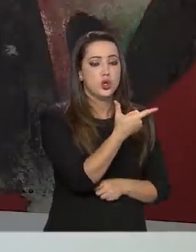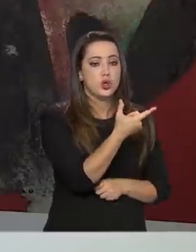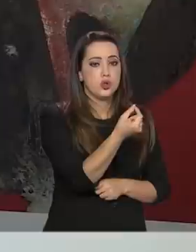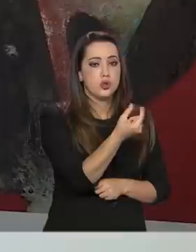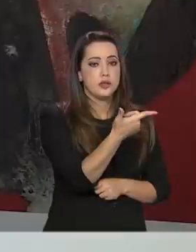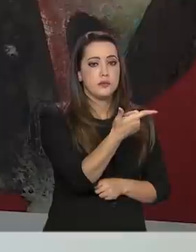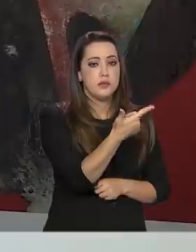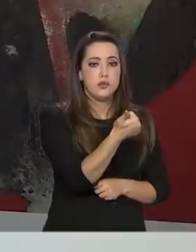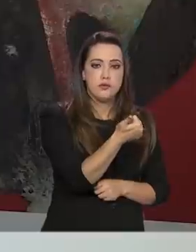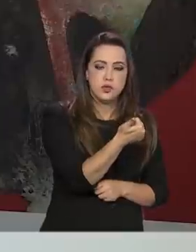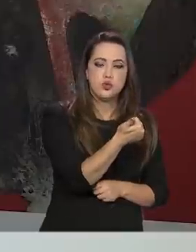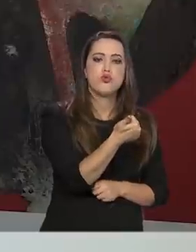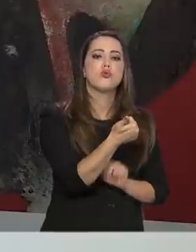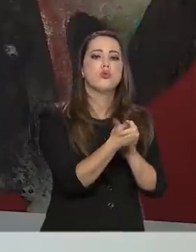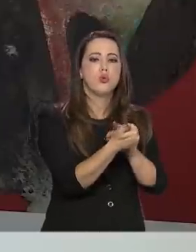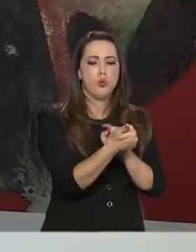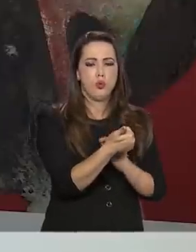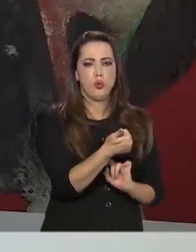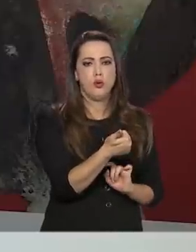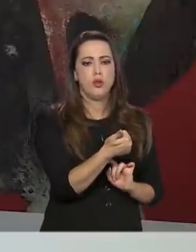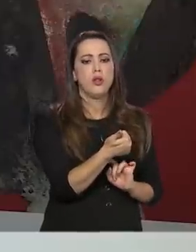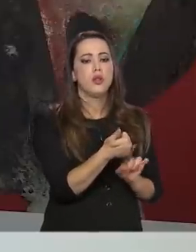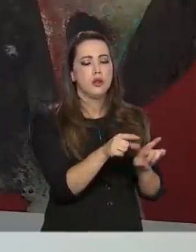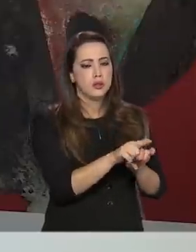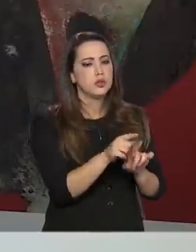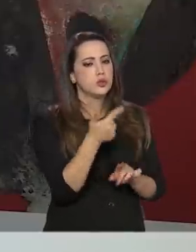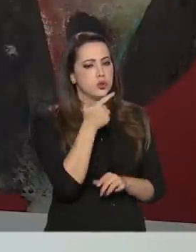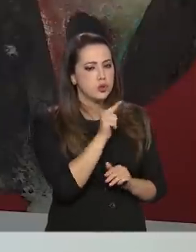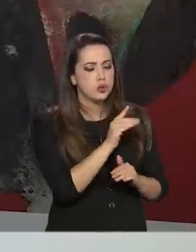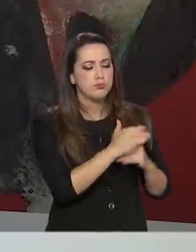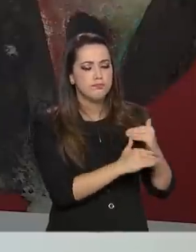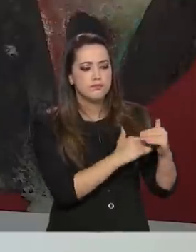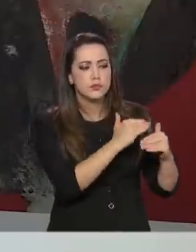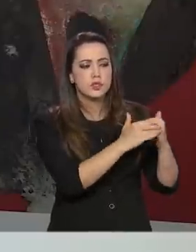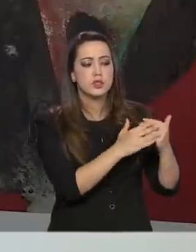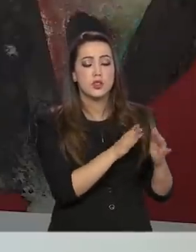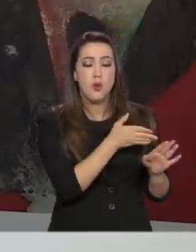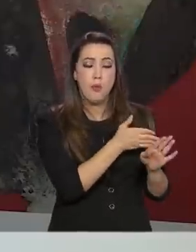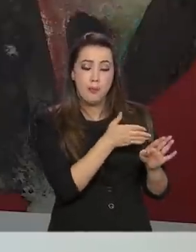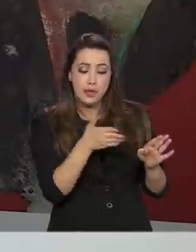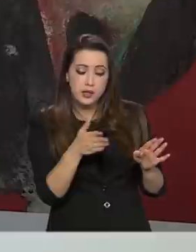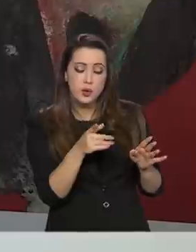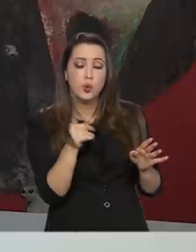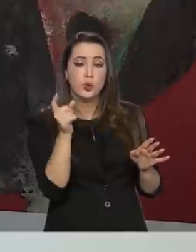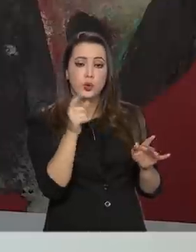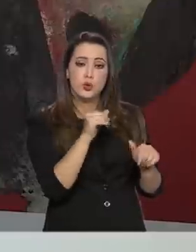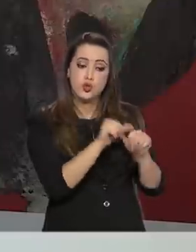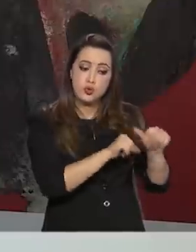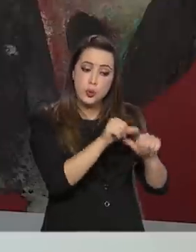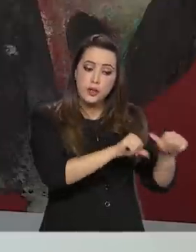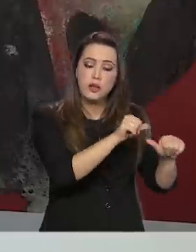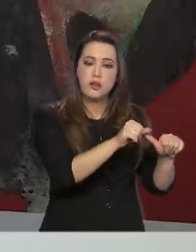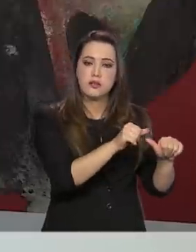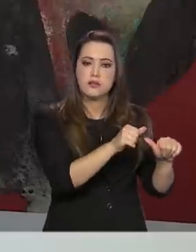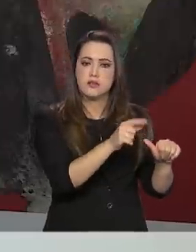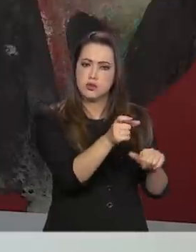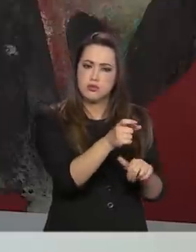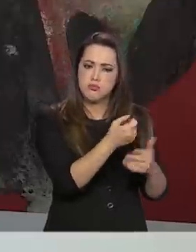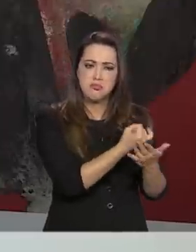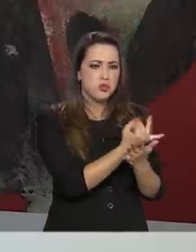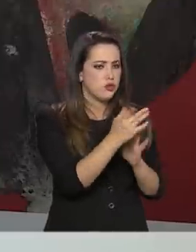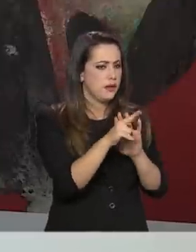muita... O secretário Adolfo Saxida bate sempre nessa tecla. Vai ser um período de reformas e reformas que vêm para melhorar,